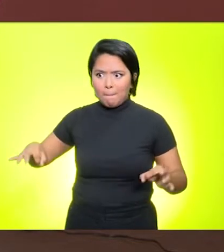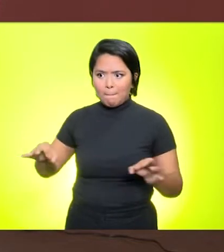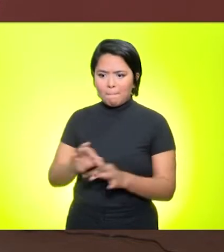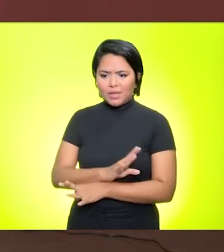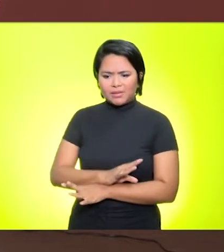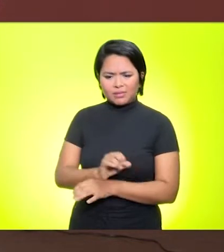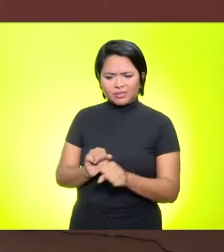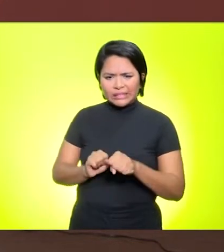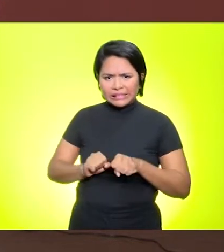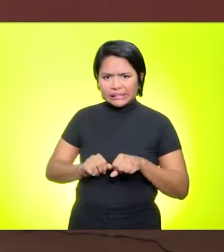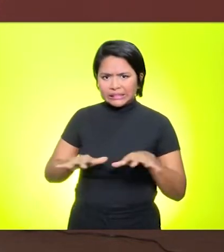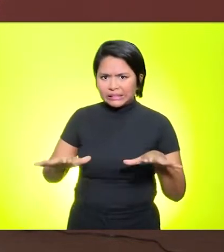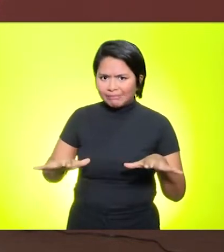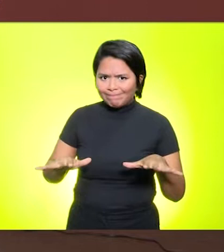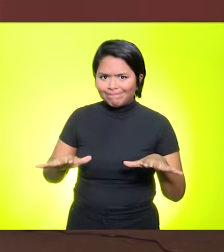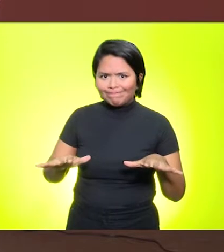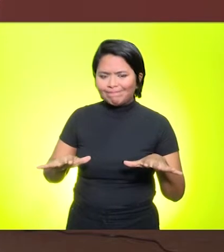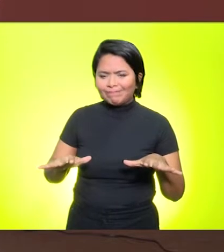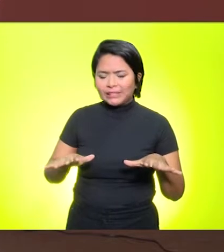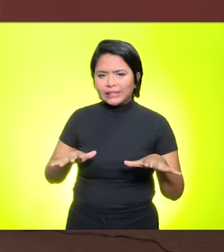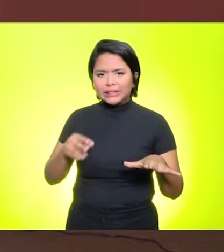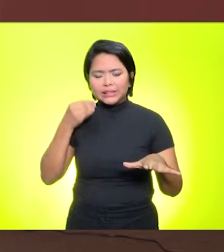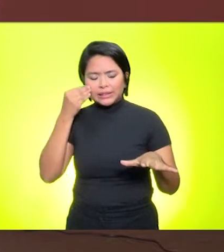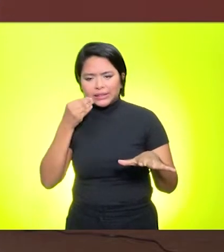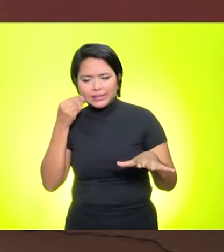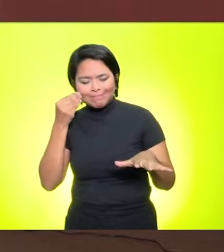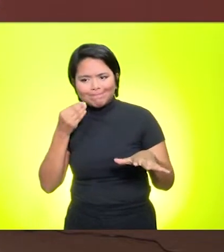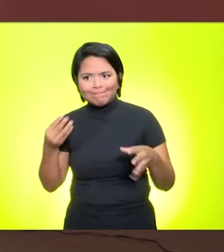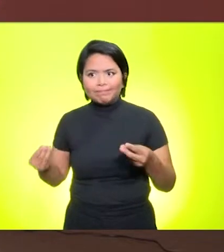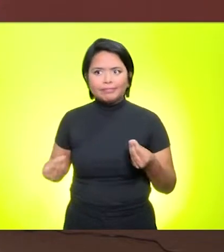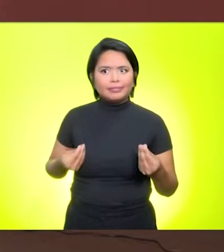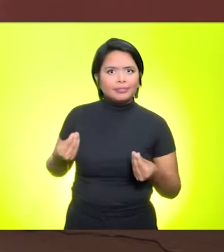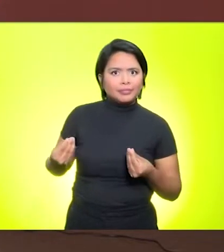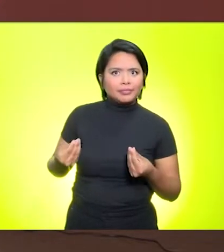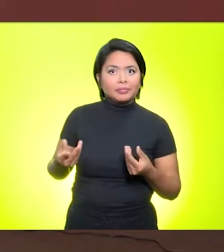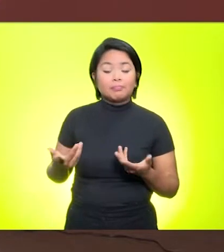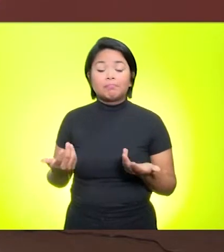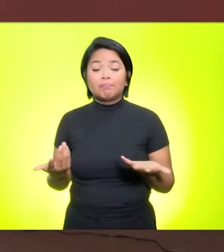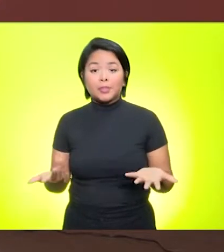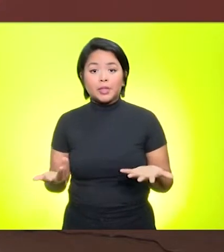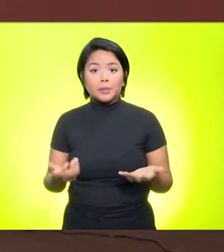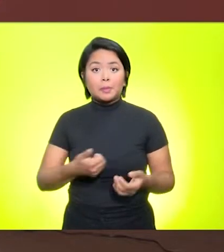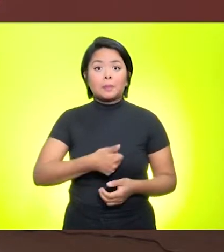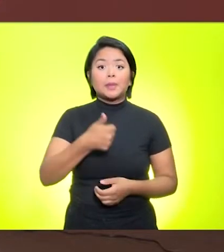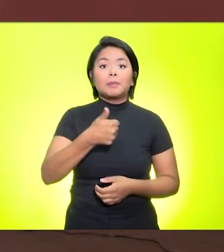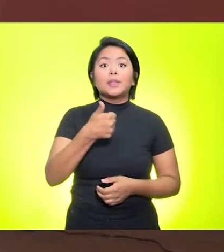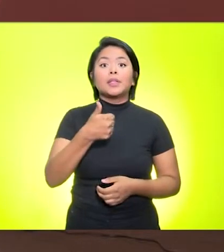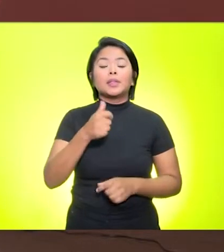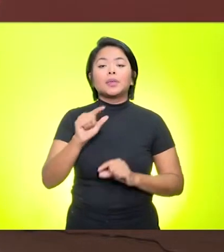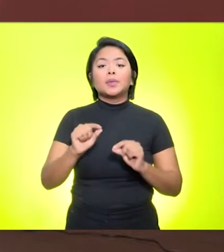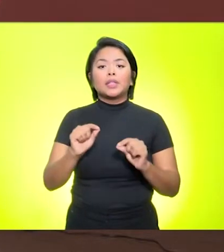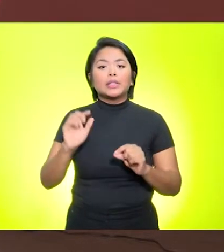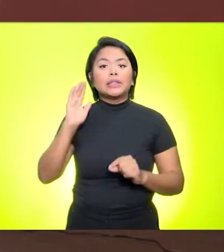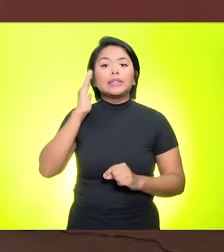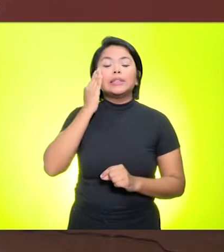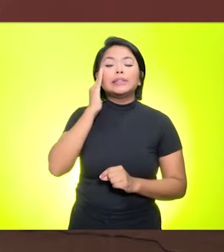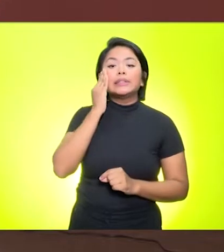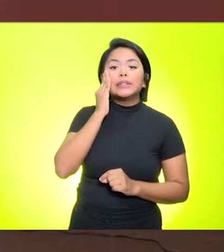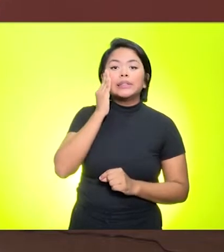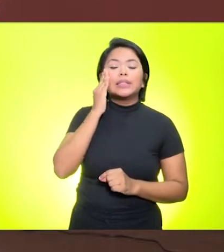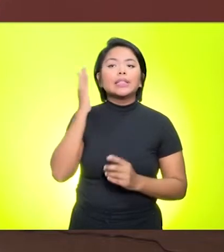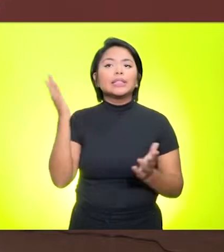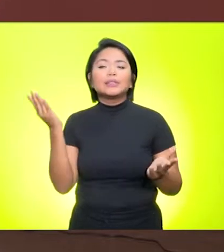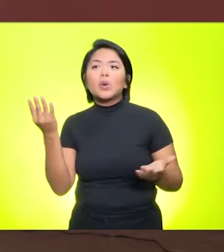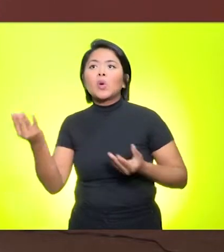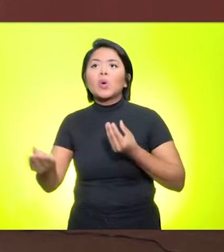preparado para essa realidade. Então, o primeiro ponto foi justamente entender o que